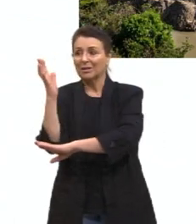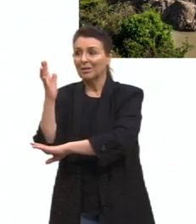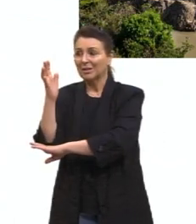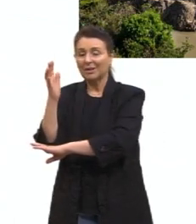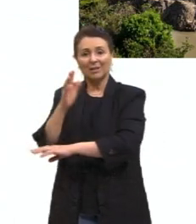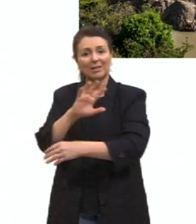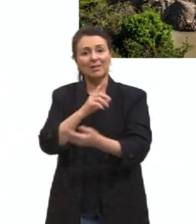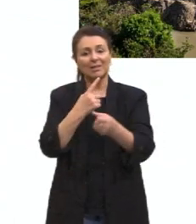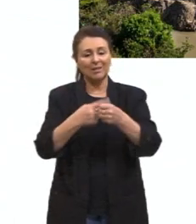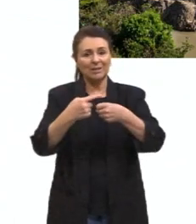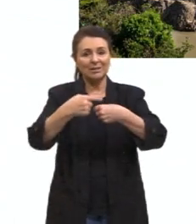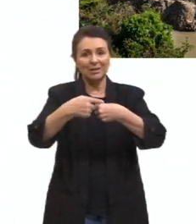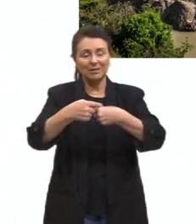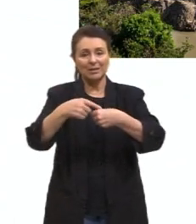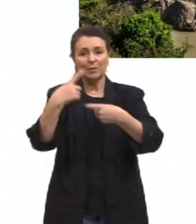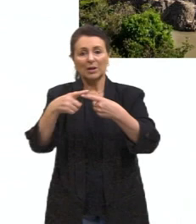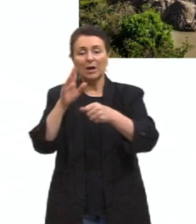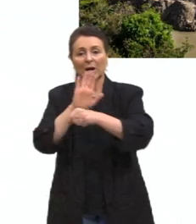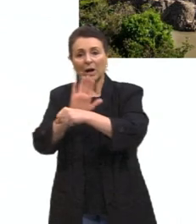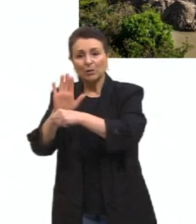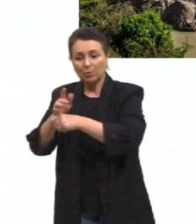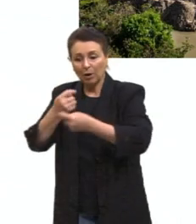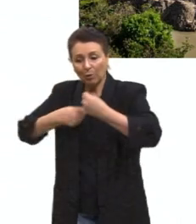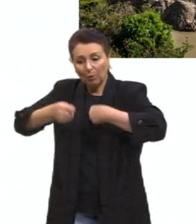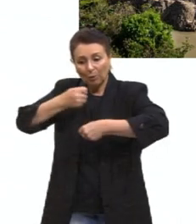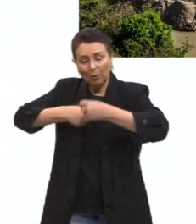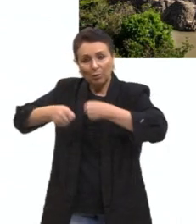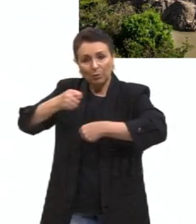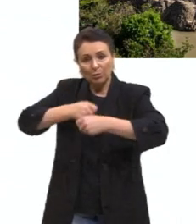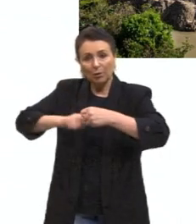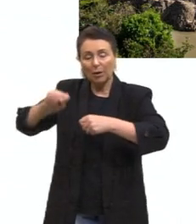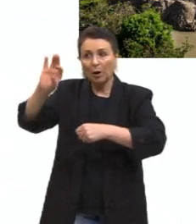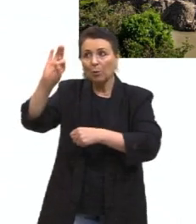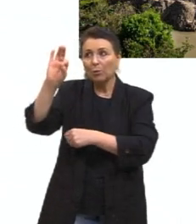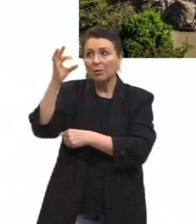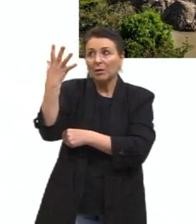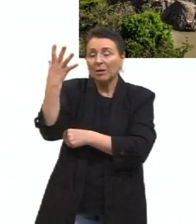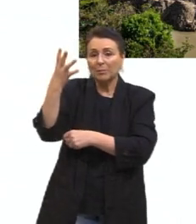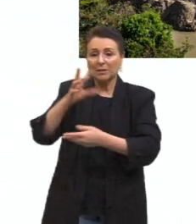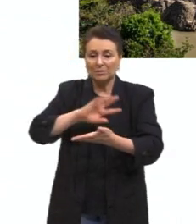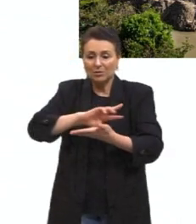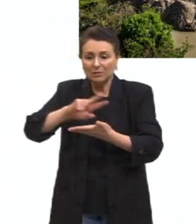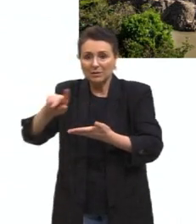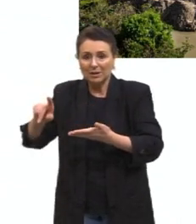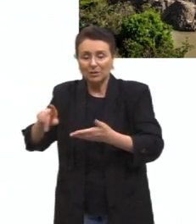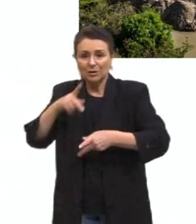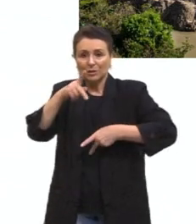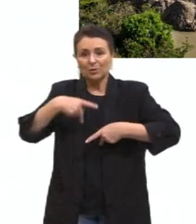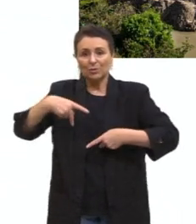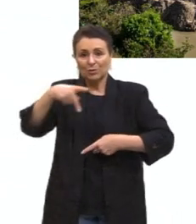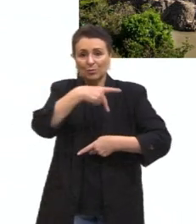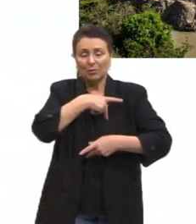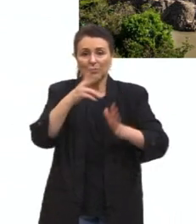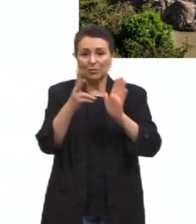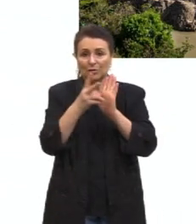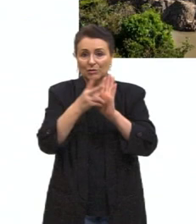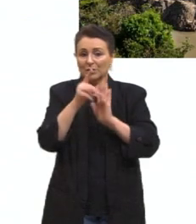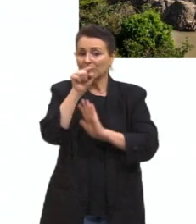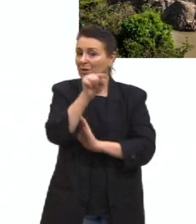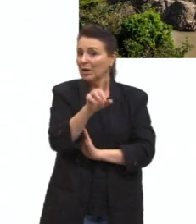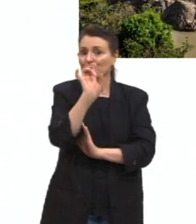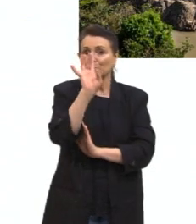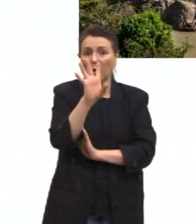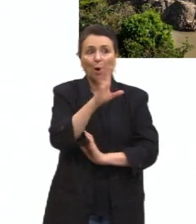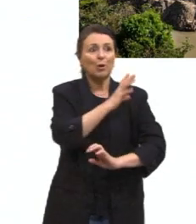cidades, que elas também nos ajudam a controlar um pouco o clima, dessa diversidade dos povos indígenas, que não estão só lá no meio do